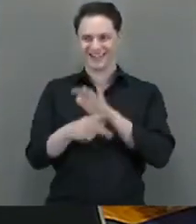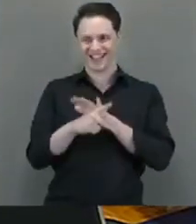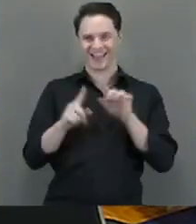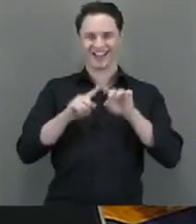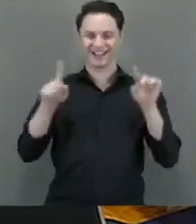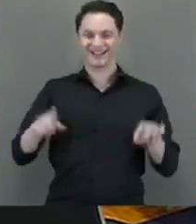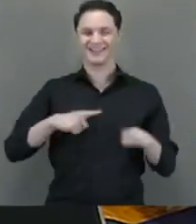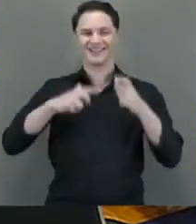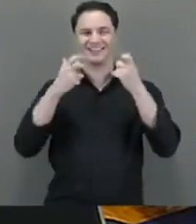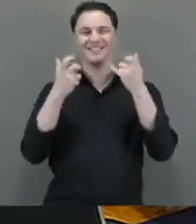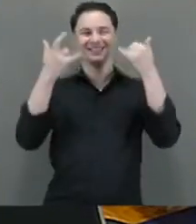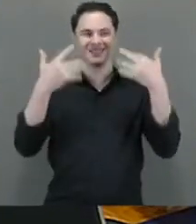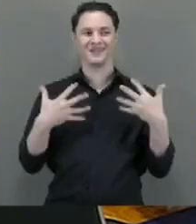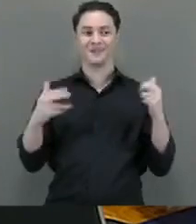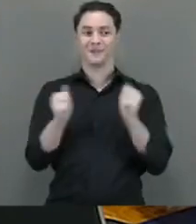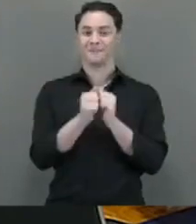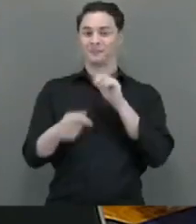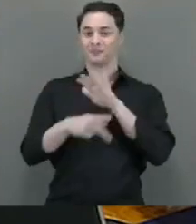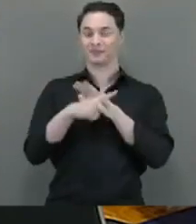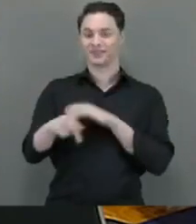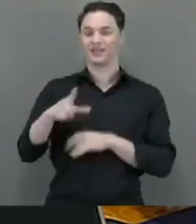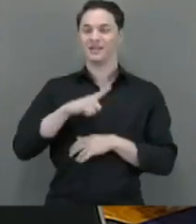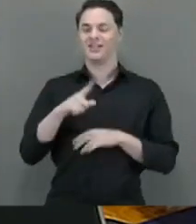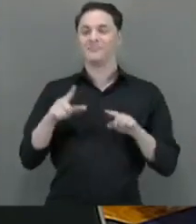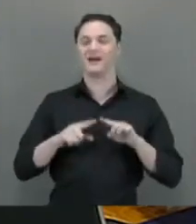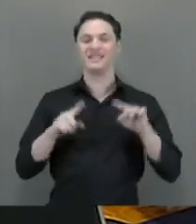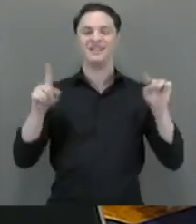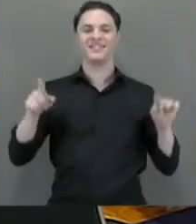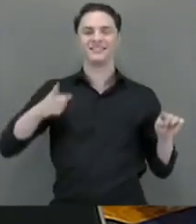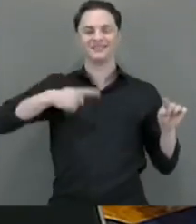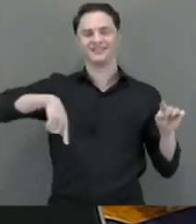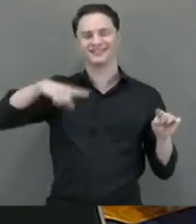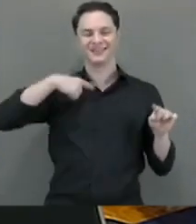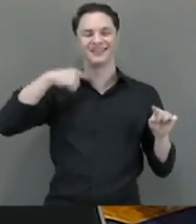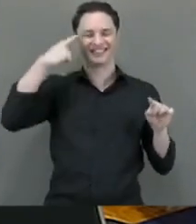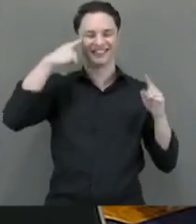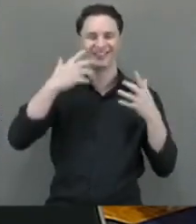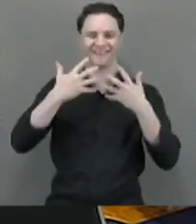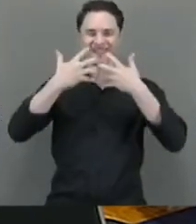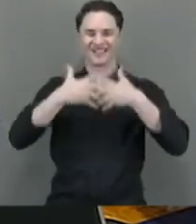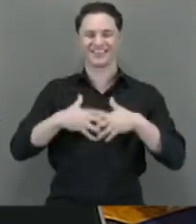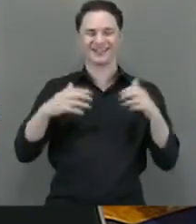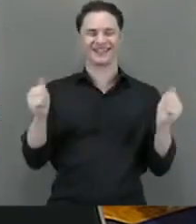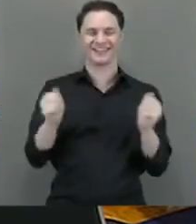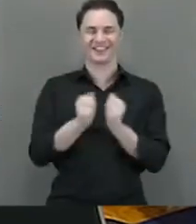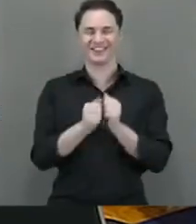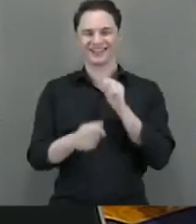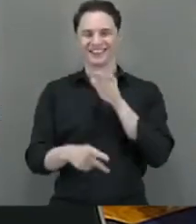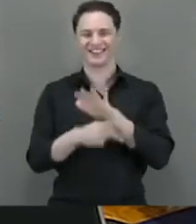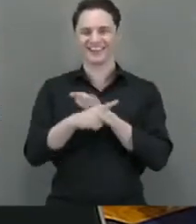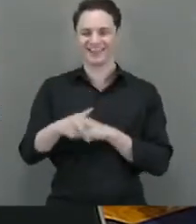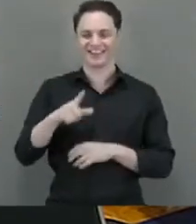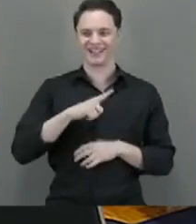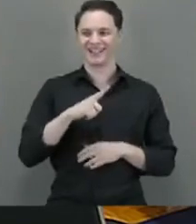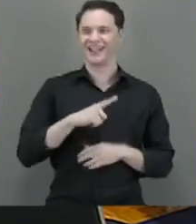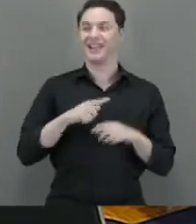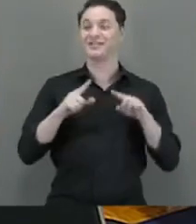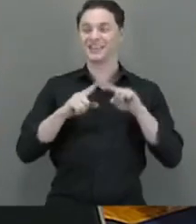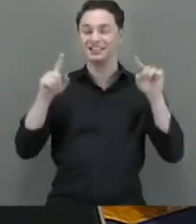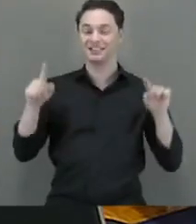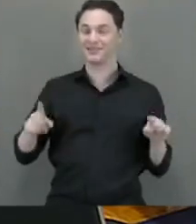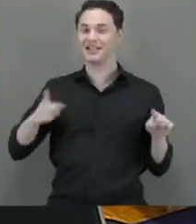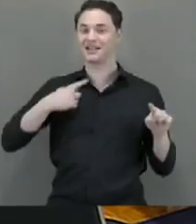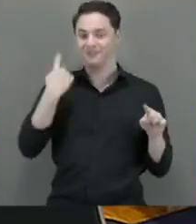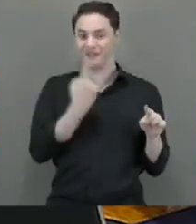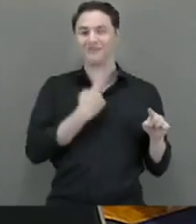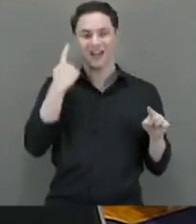prescrever que a comprovação do implemento do requisito temporal para progressão de